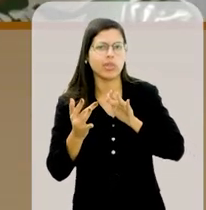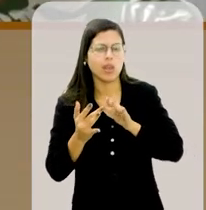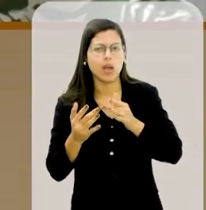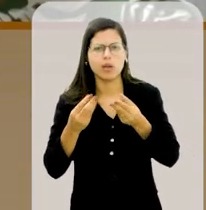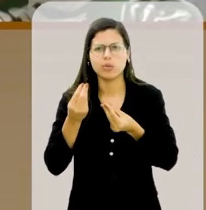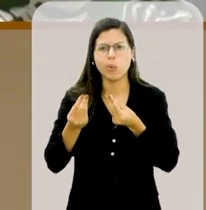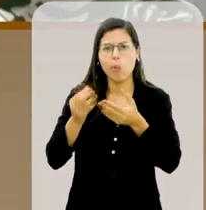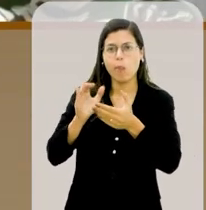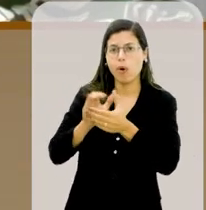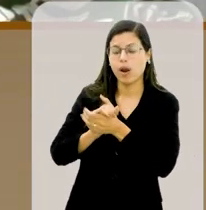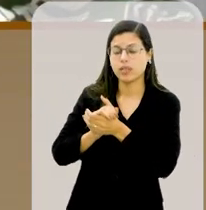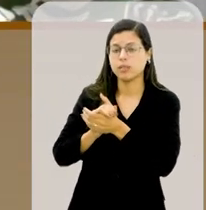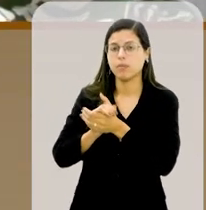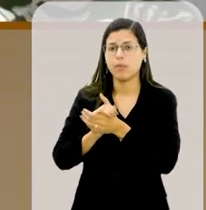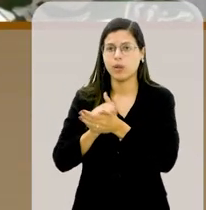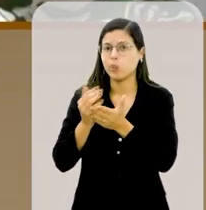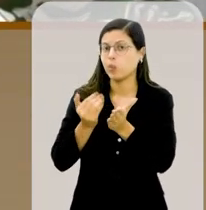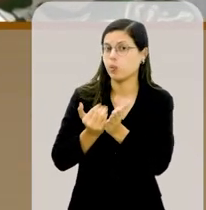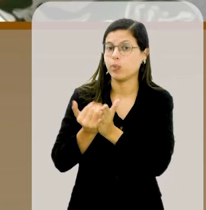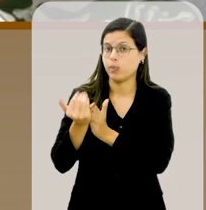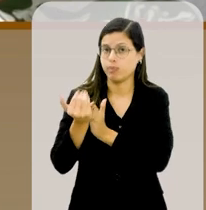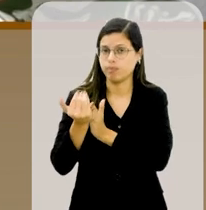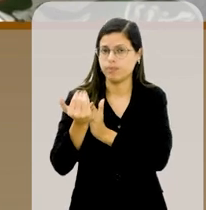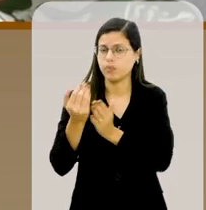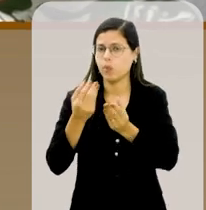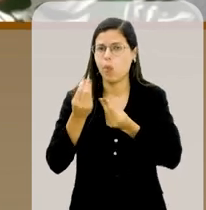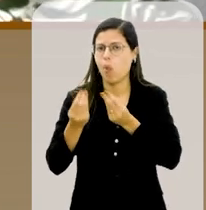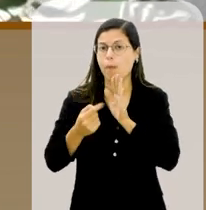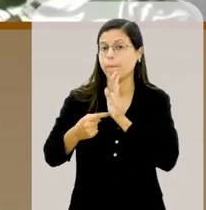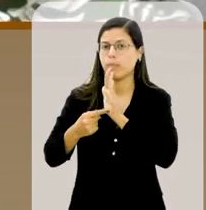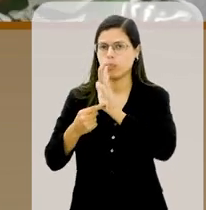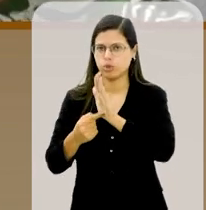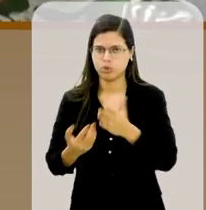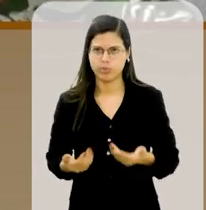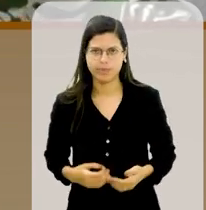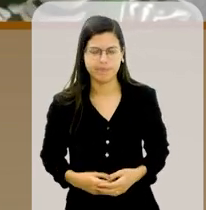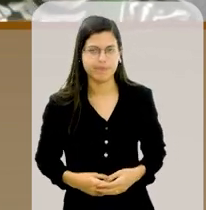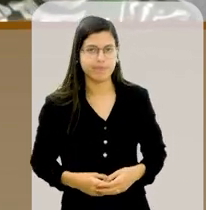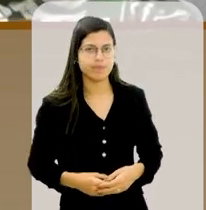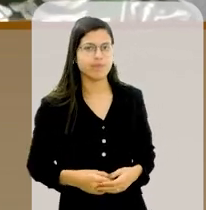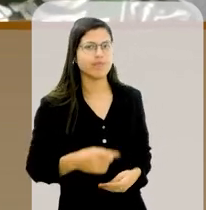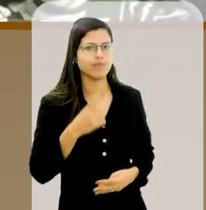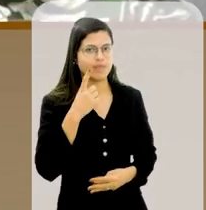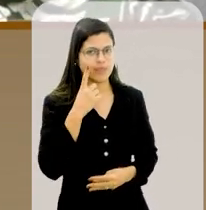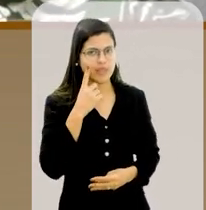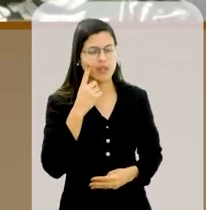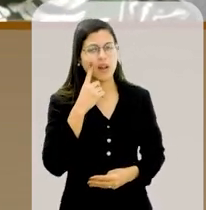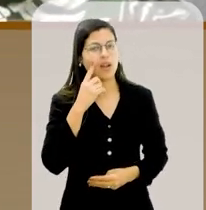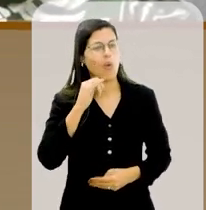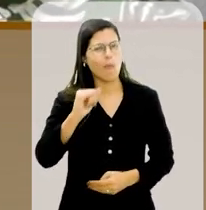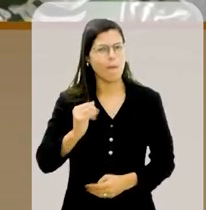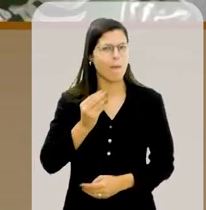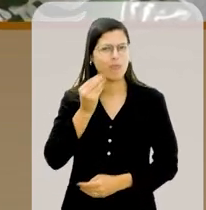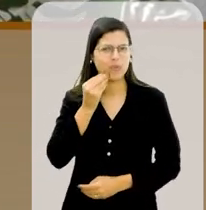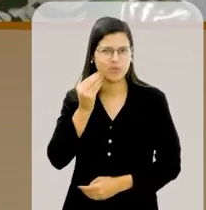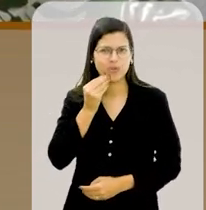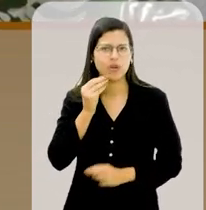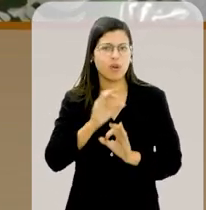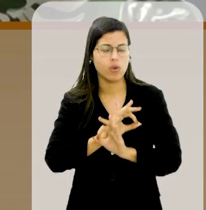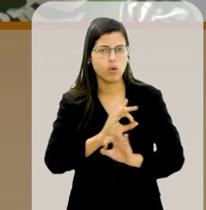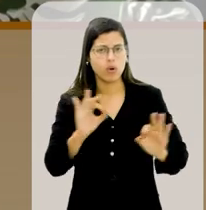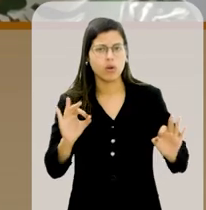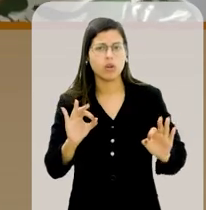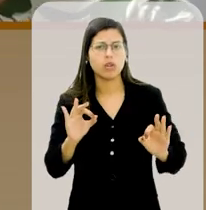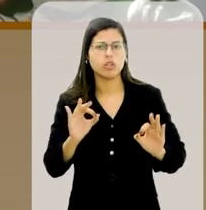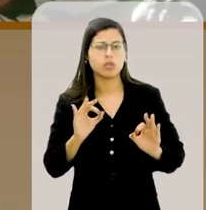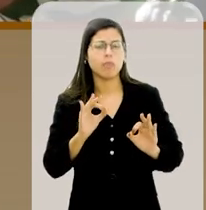o casamento no início, como ele se apresentava? Olha, você está me dando uma oportunidade ímpar